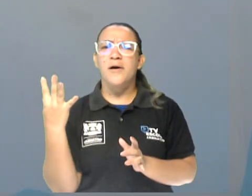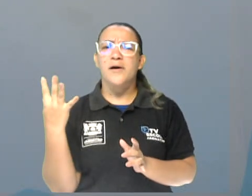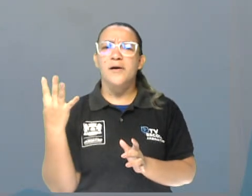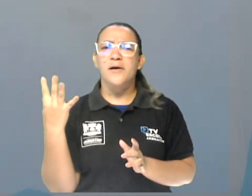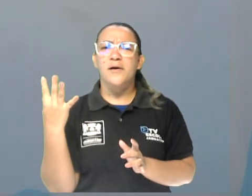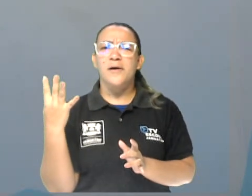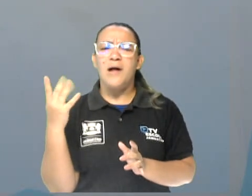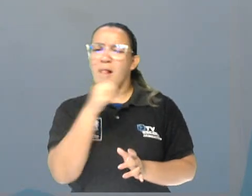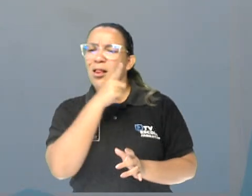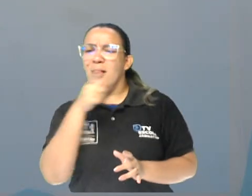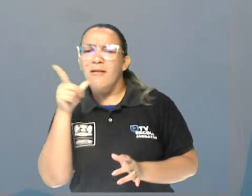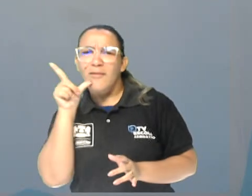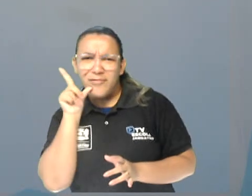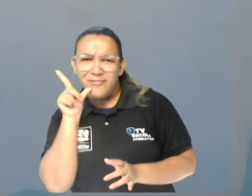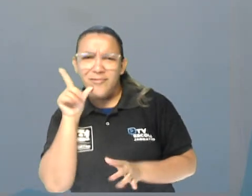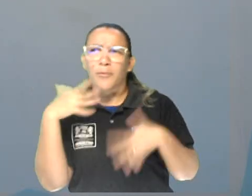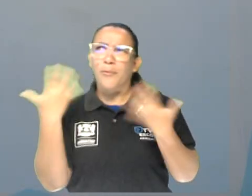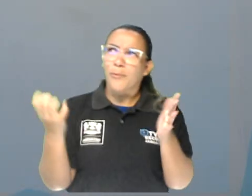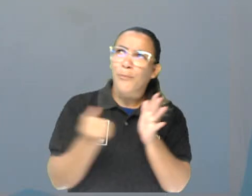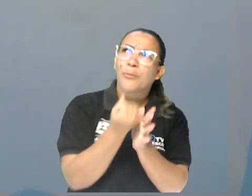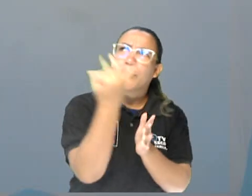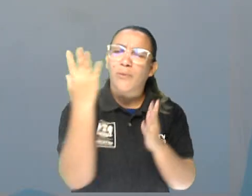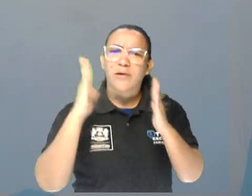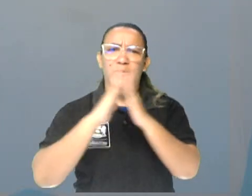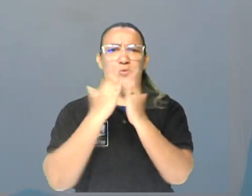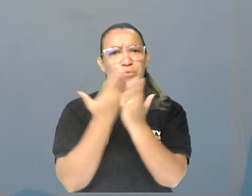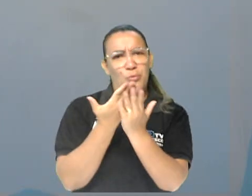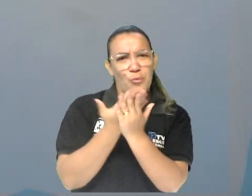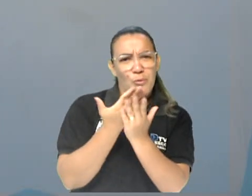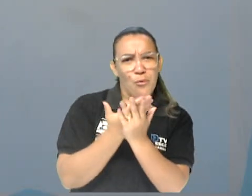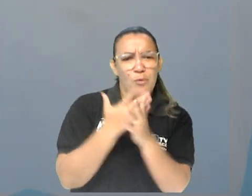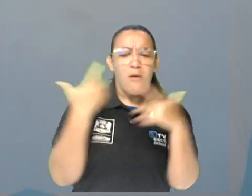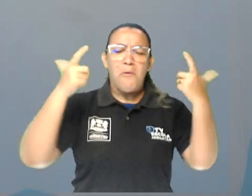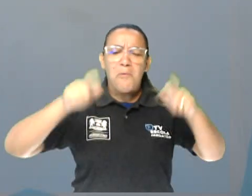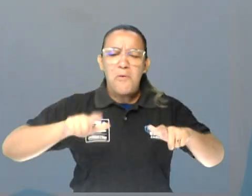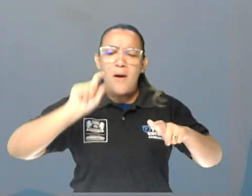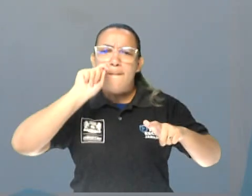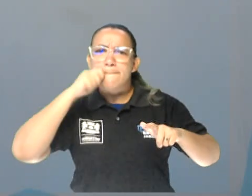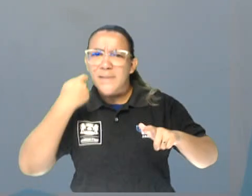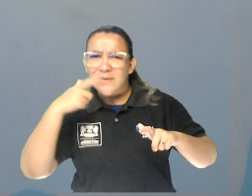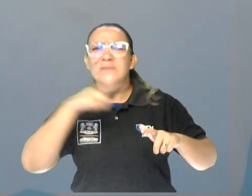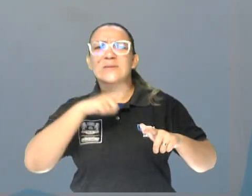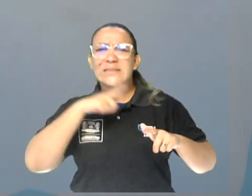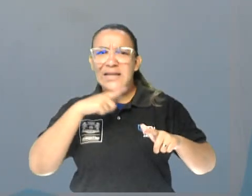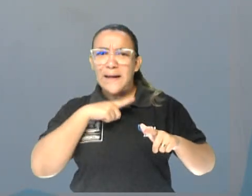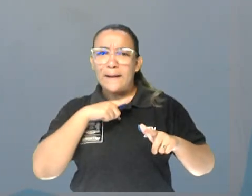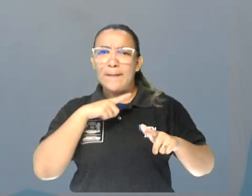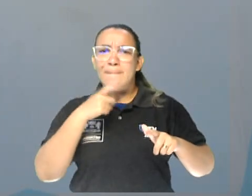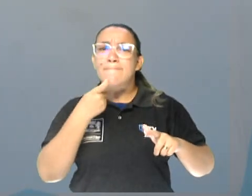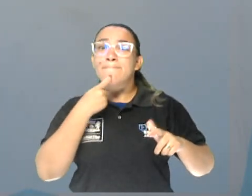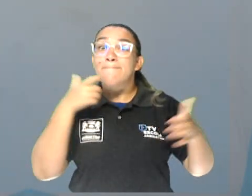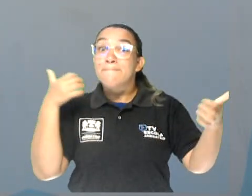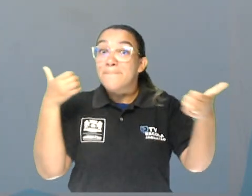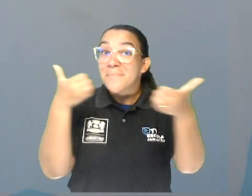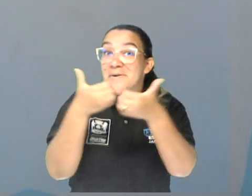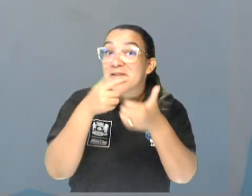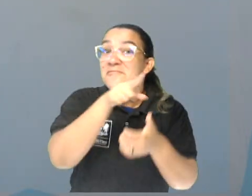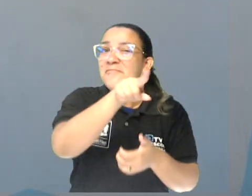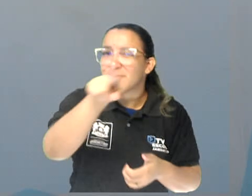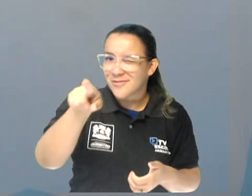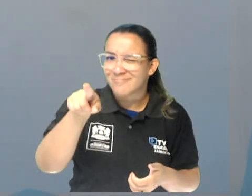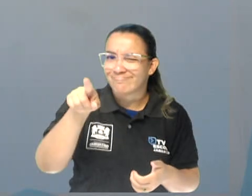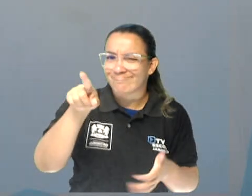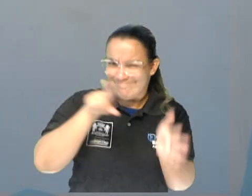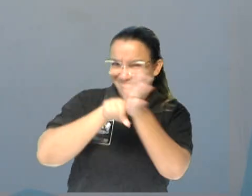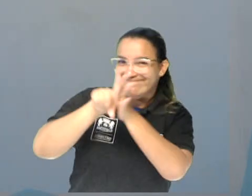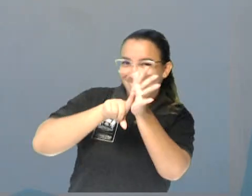lanchonetes, quantas escolas, quantas padarias existem aí no teu bairro. Dá uma